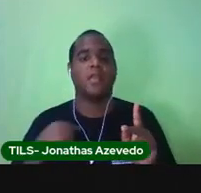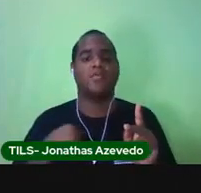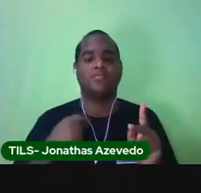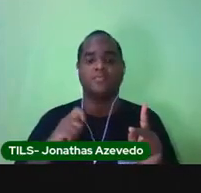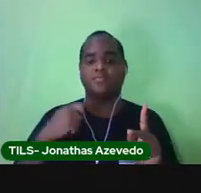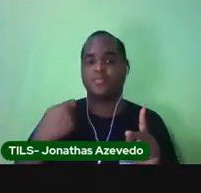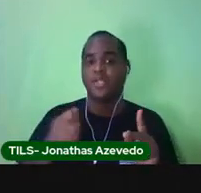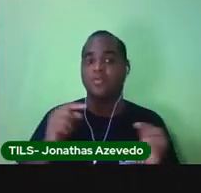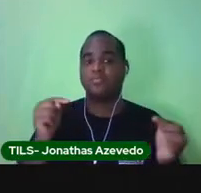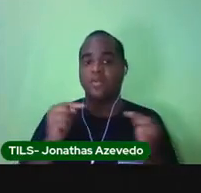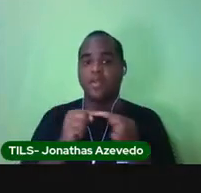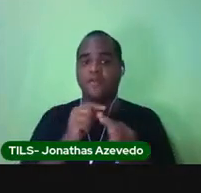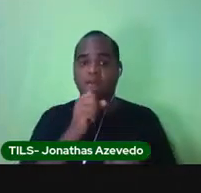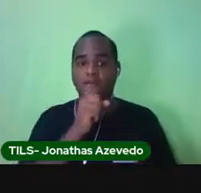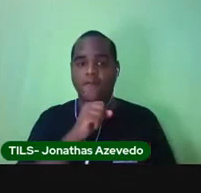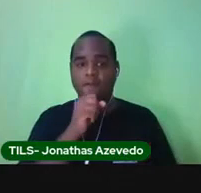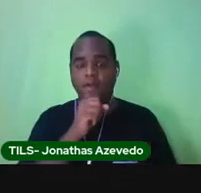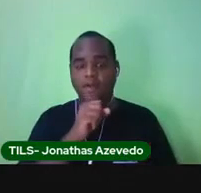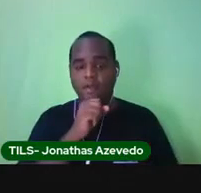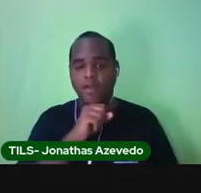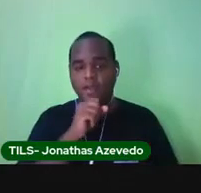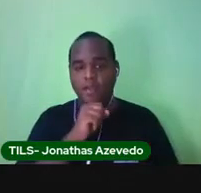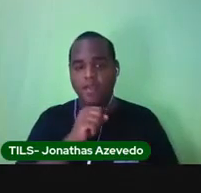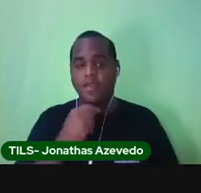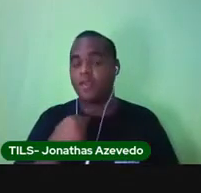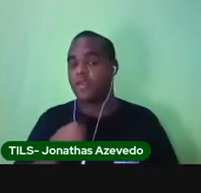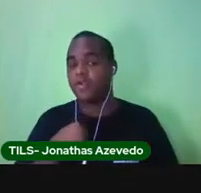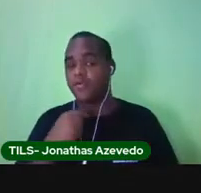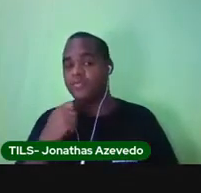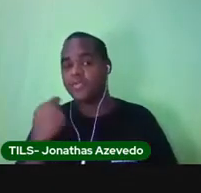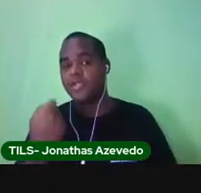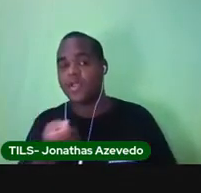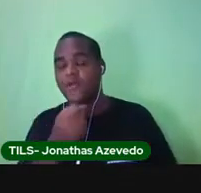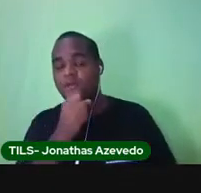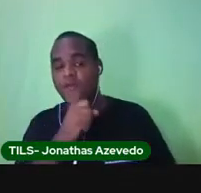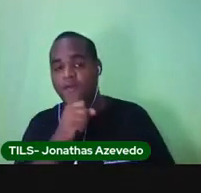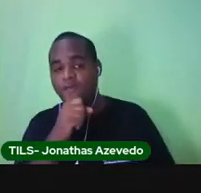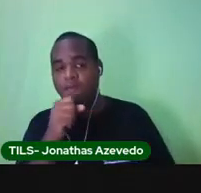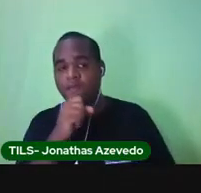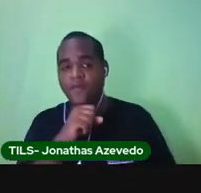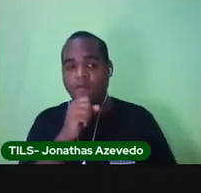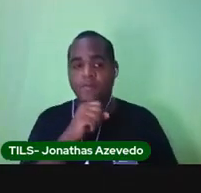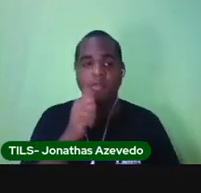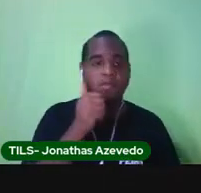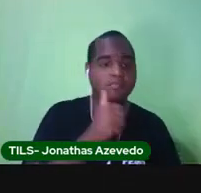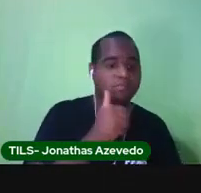dos meus avós? O que é que você é do vovô e da vovó?